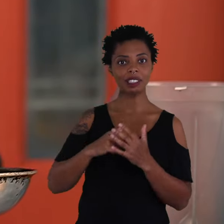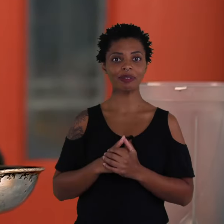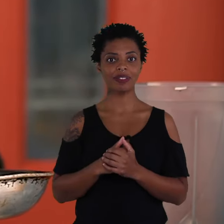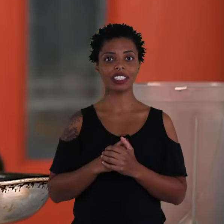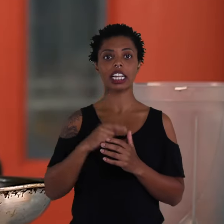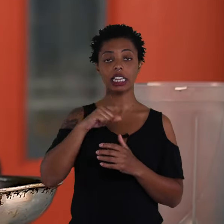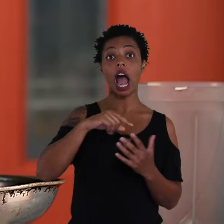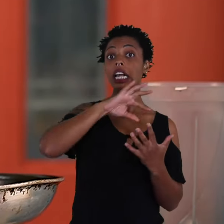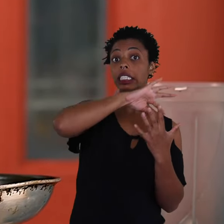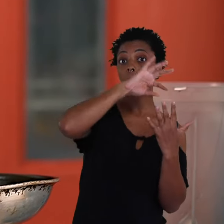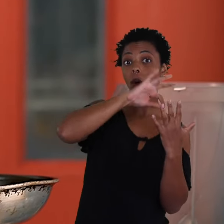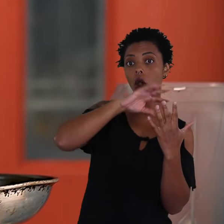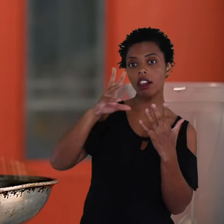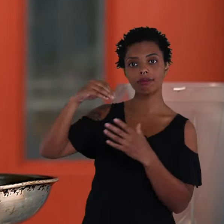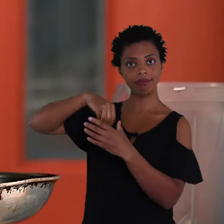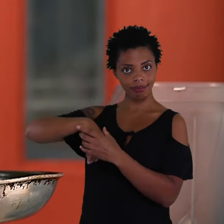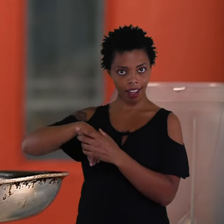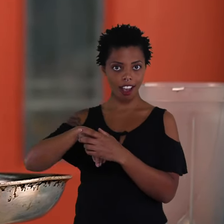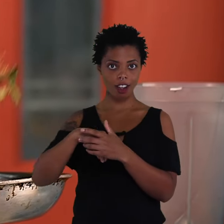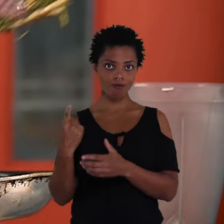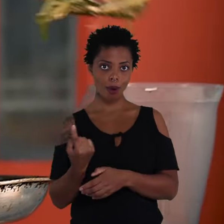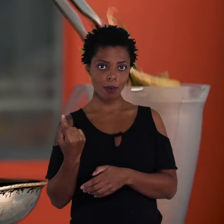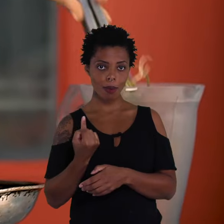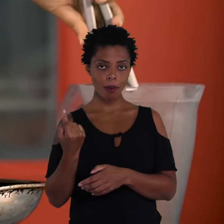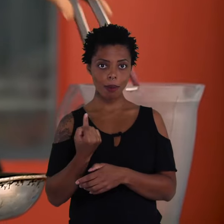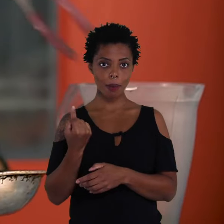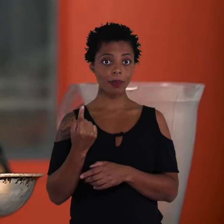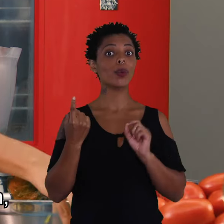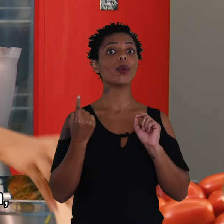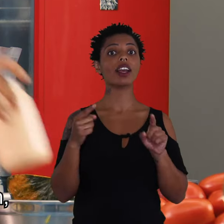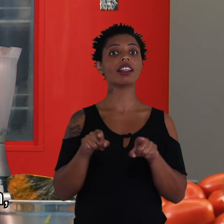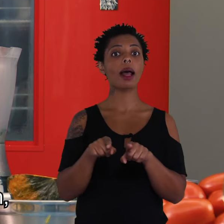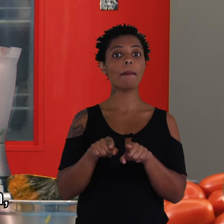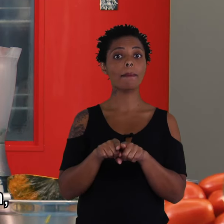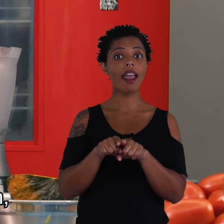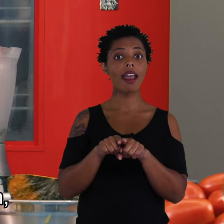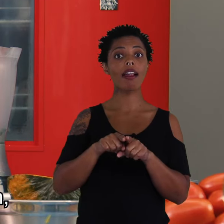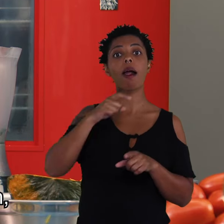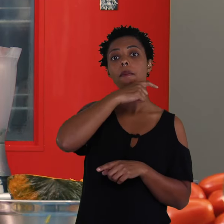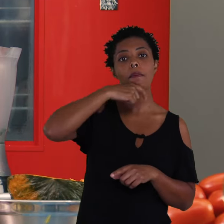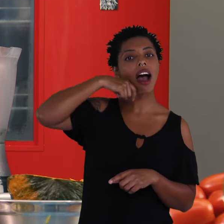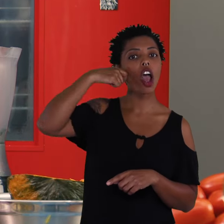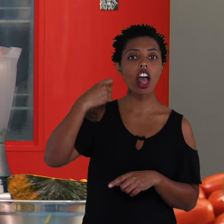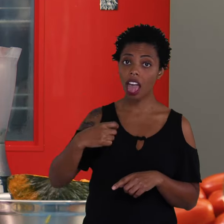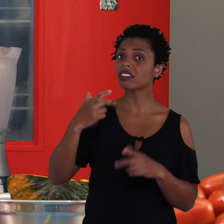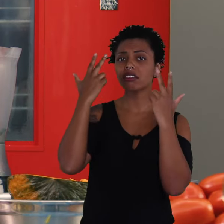a cebolinha aqui dentro. Aqui o que vai entrar também?